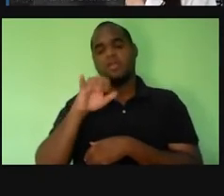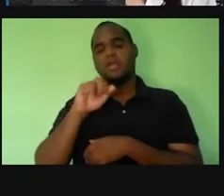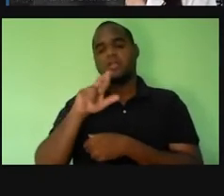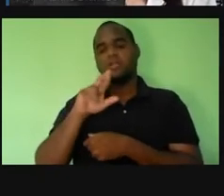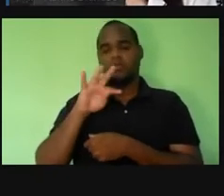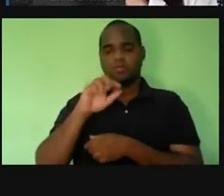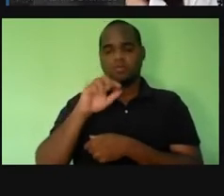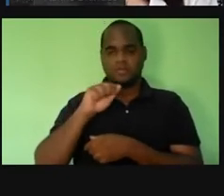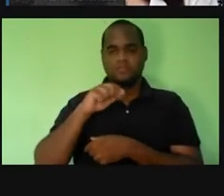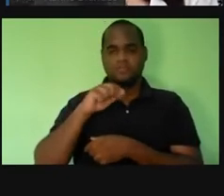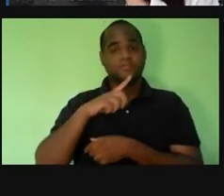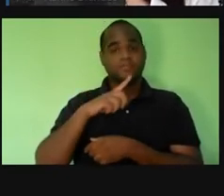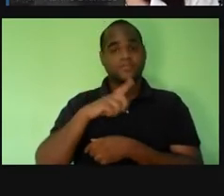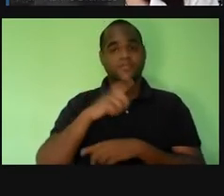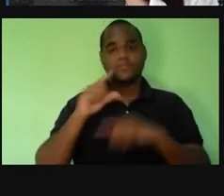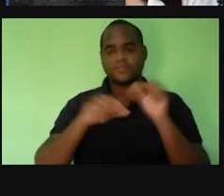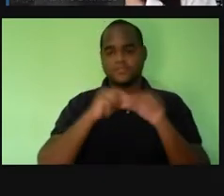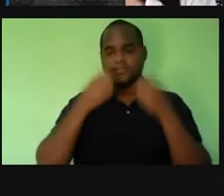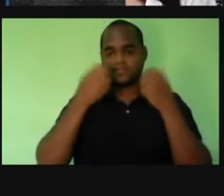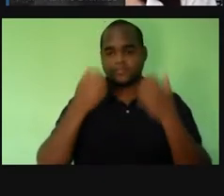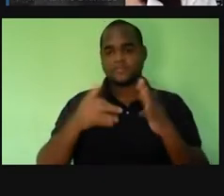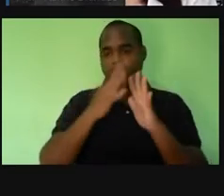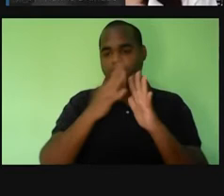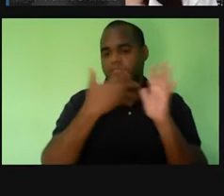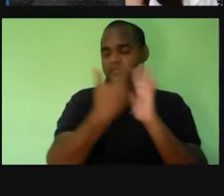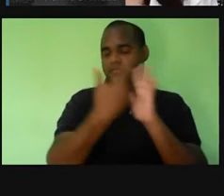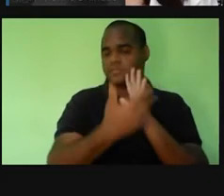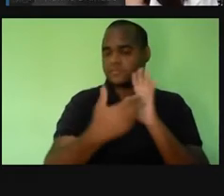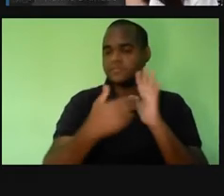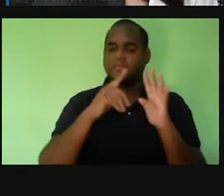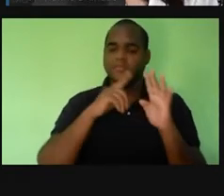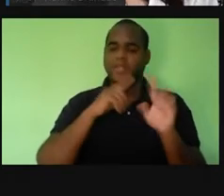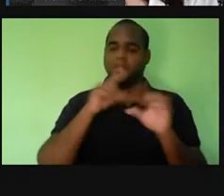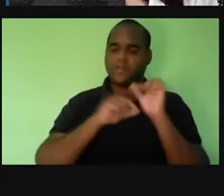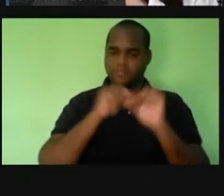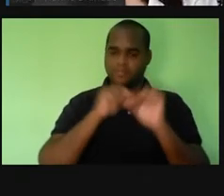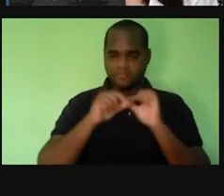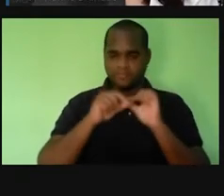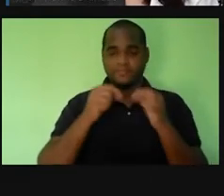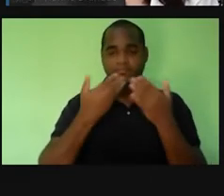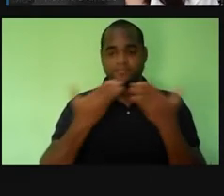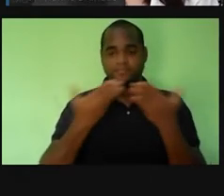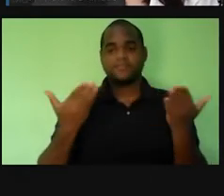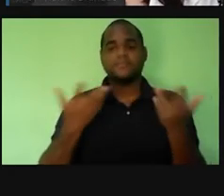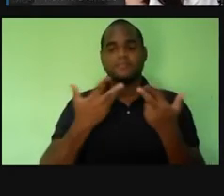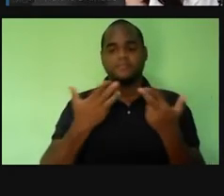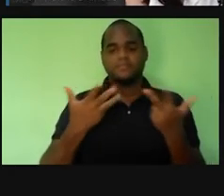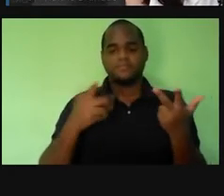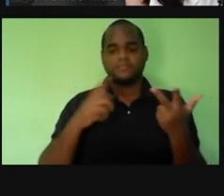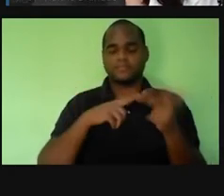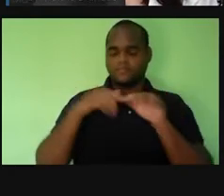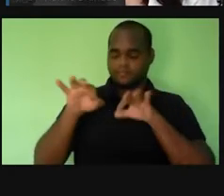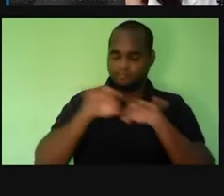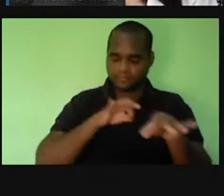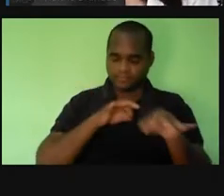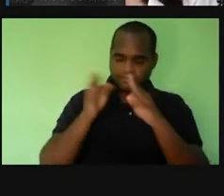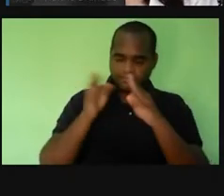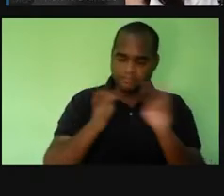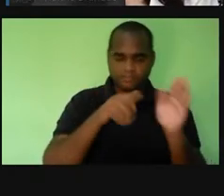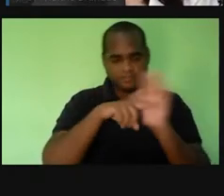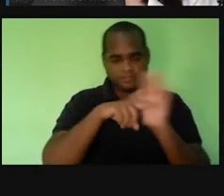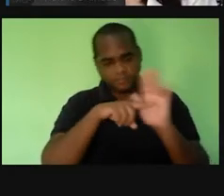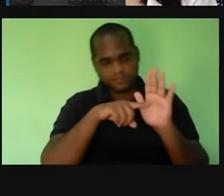Sejam esses boletins, né? Informes internos ou externos. Coletar de dados, planejar, monitorar,